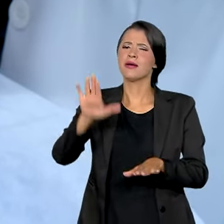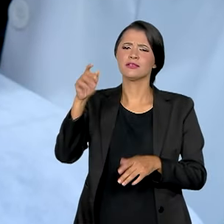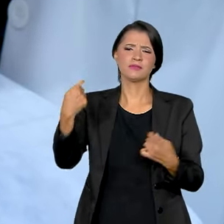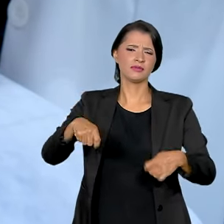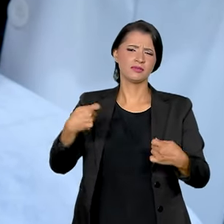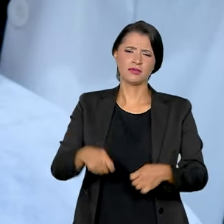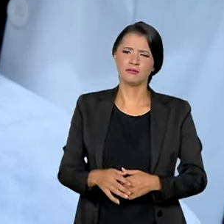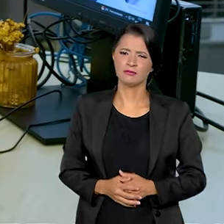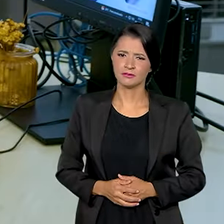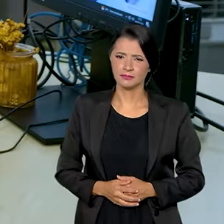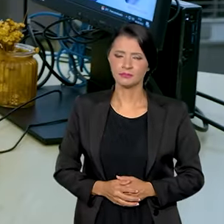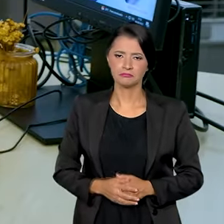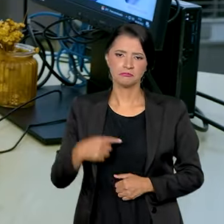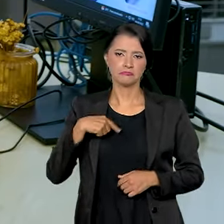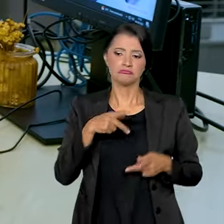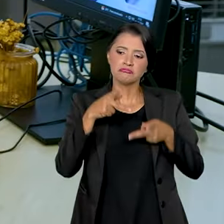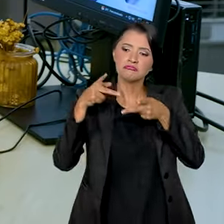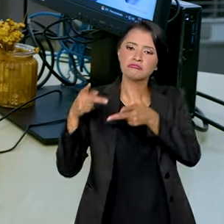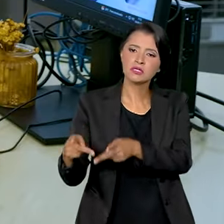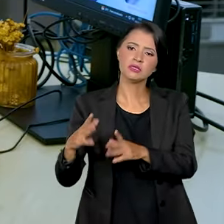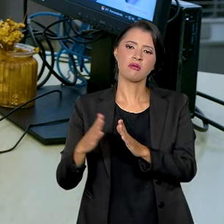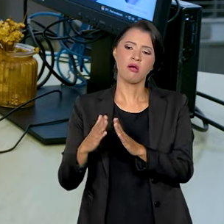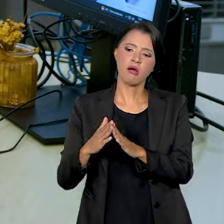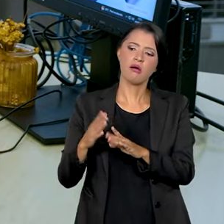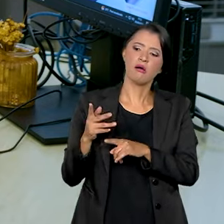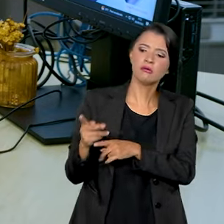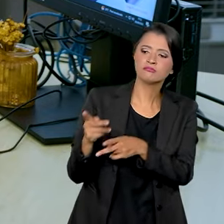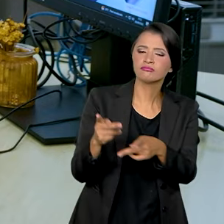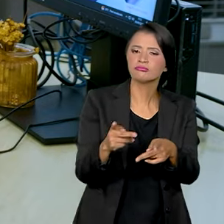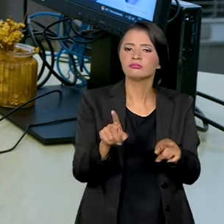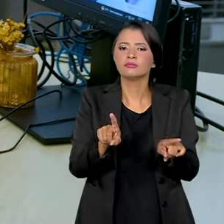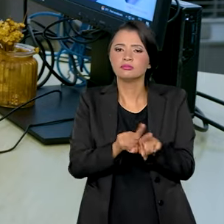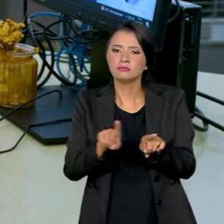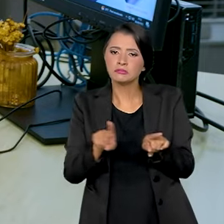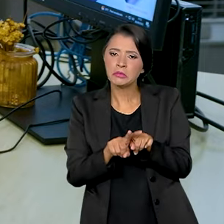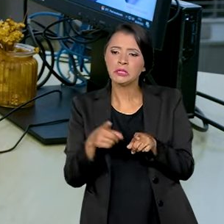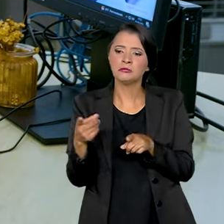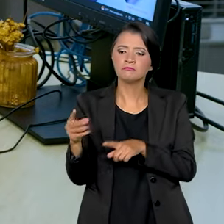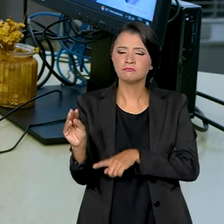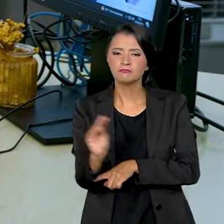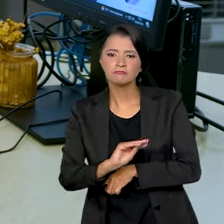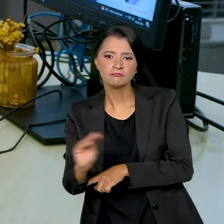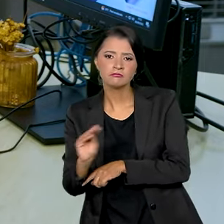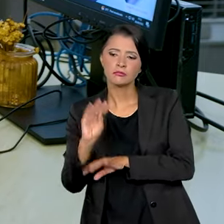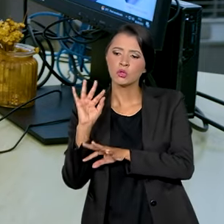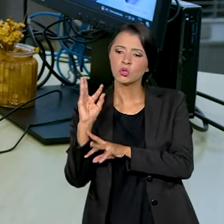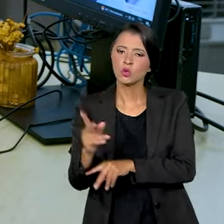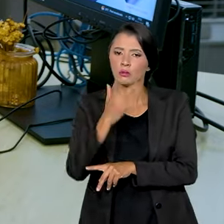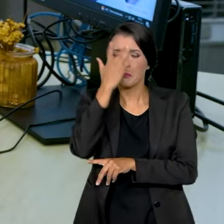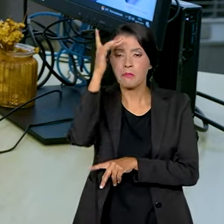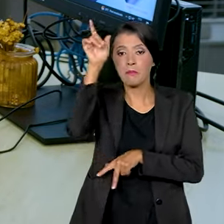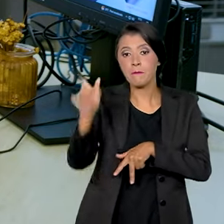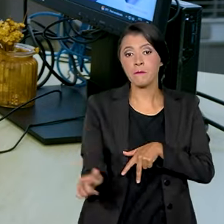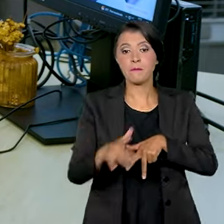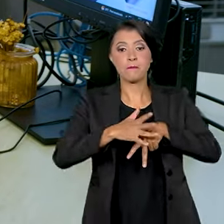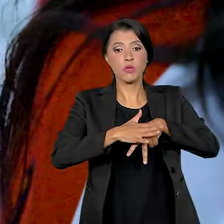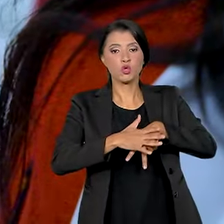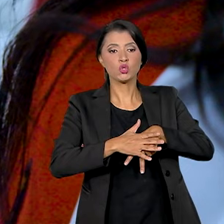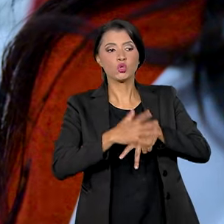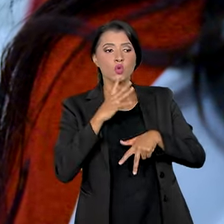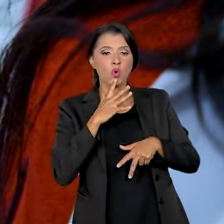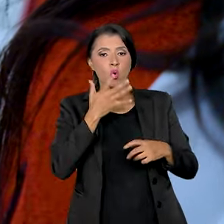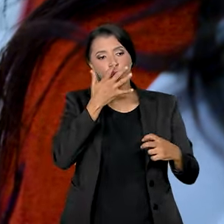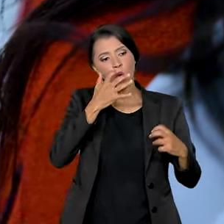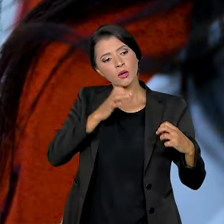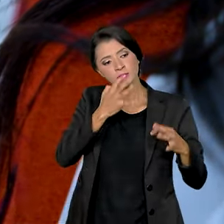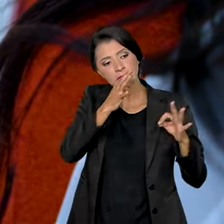mais carentes. Nós fazemos visitas domiciliares, nós fazemos o cuidado integral desse paciente, uma